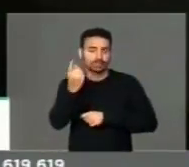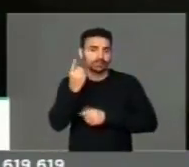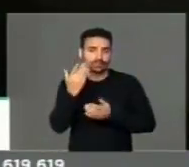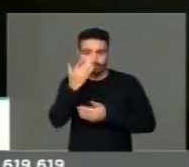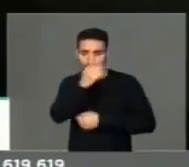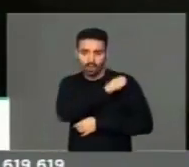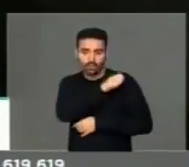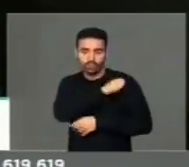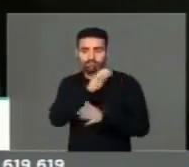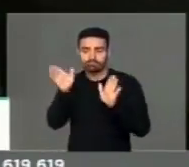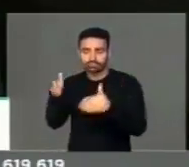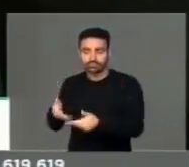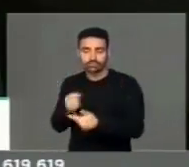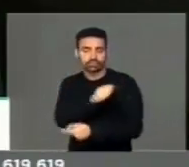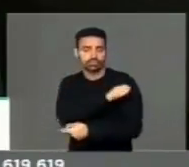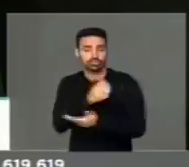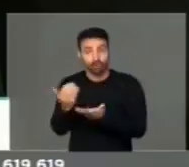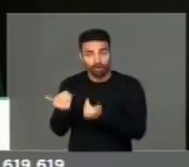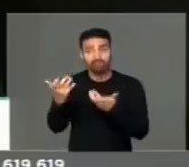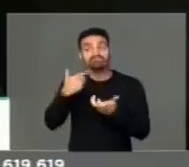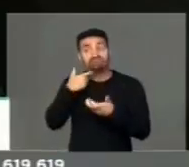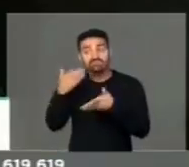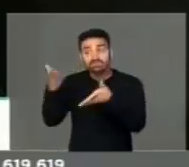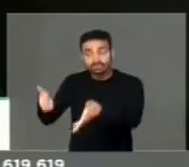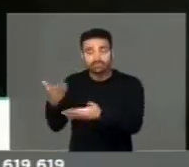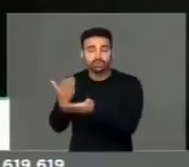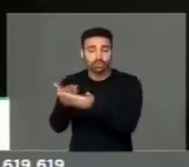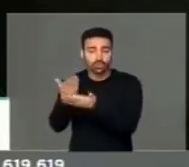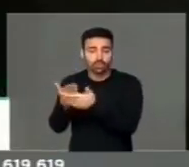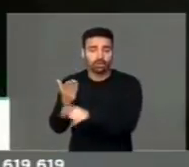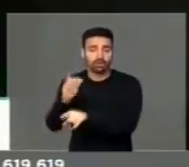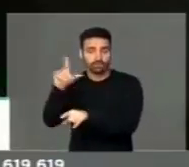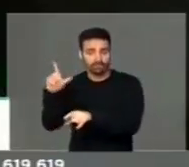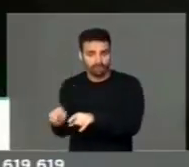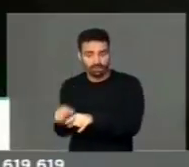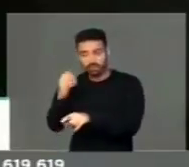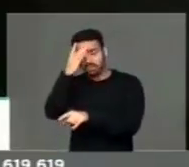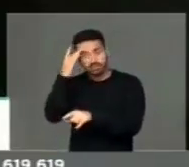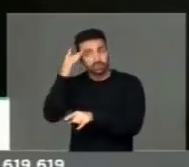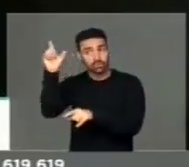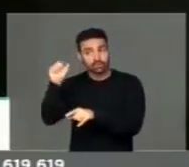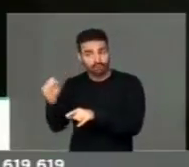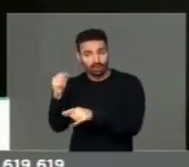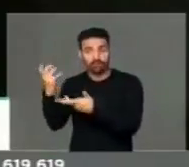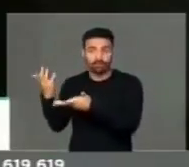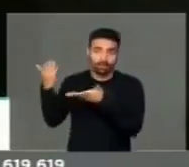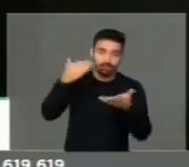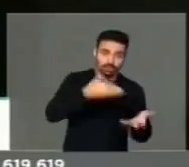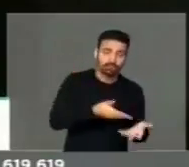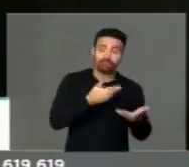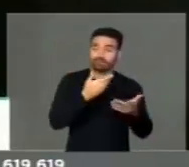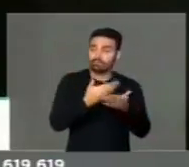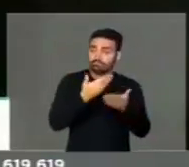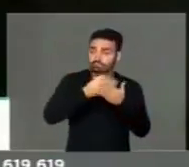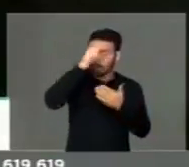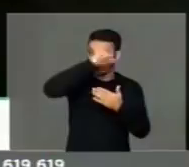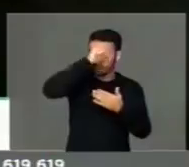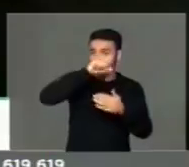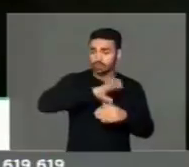estudantes, jovens brasileiros que queiram estudar na Itália, gente da Itália que quer vir fazer algum tipo de aperfeiçoamento aqui,